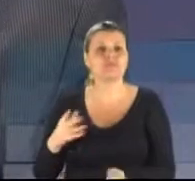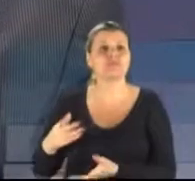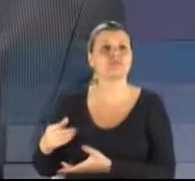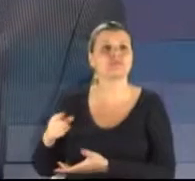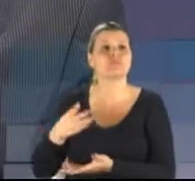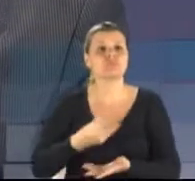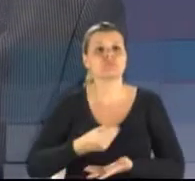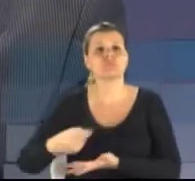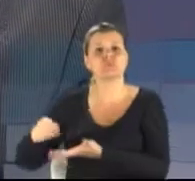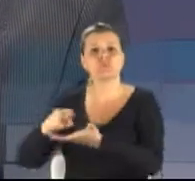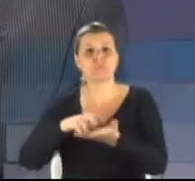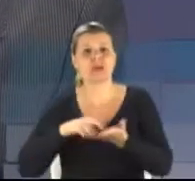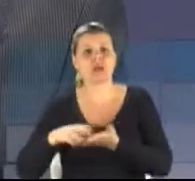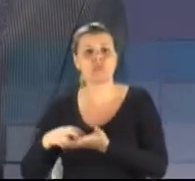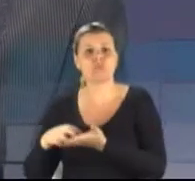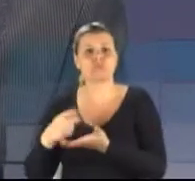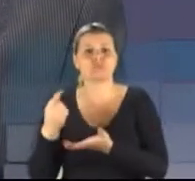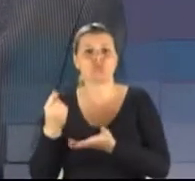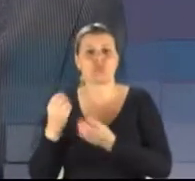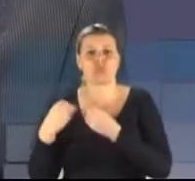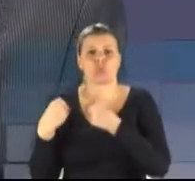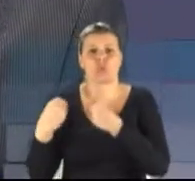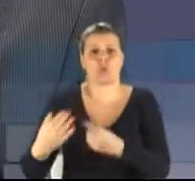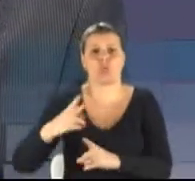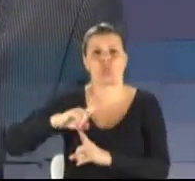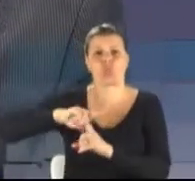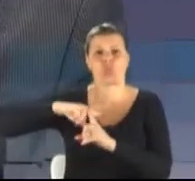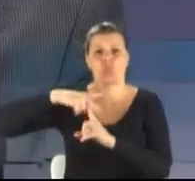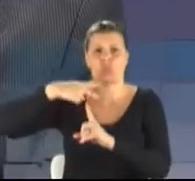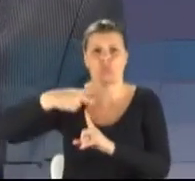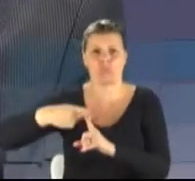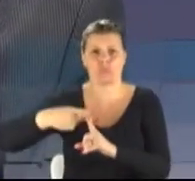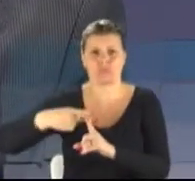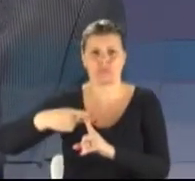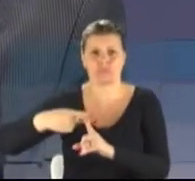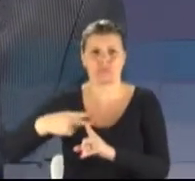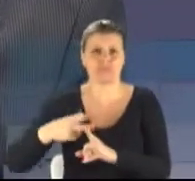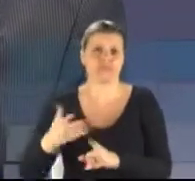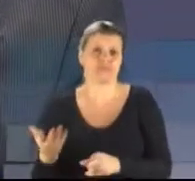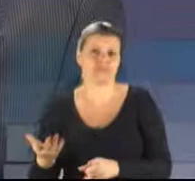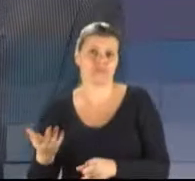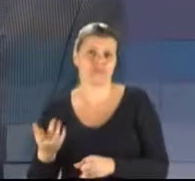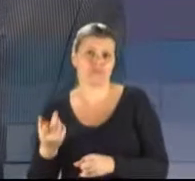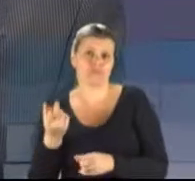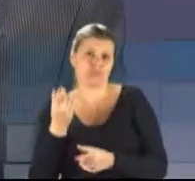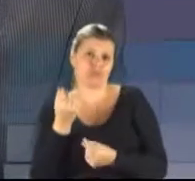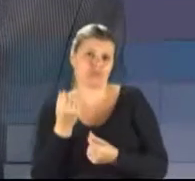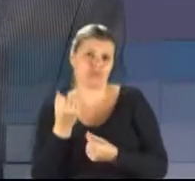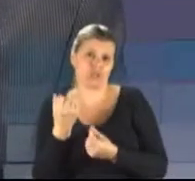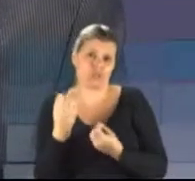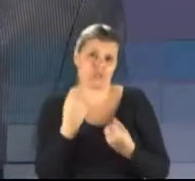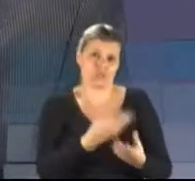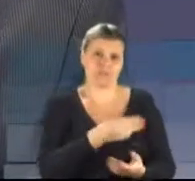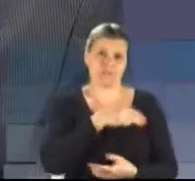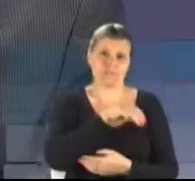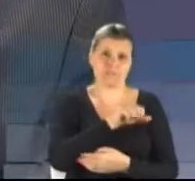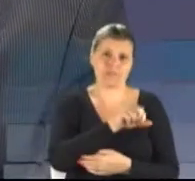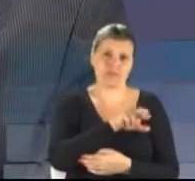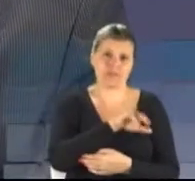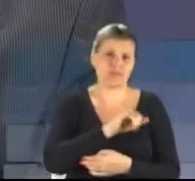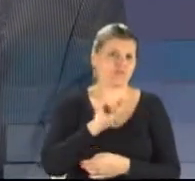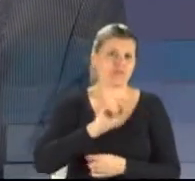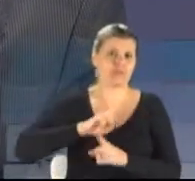dobro das doações feitas para a Marina, doaram o dobro para a dona